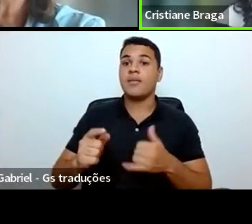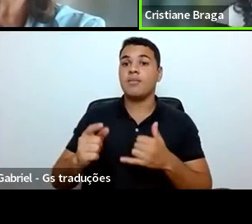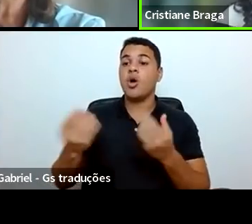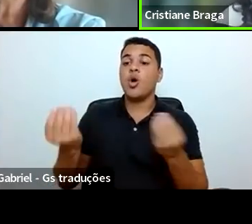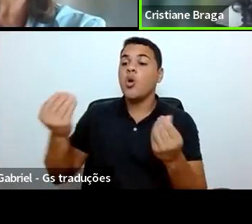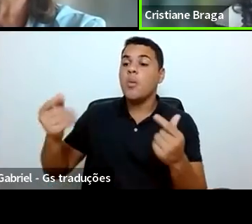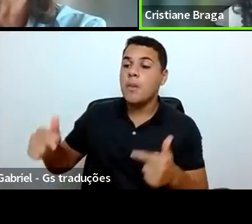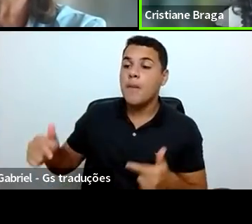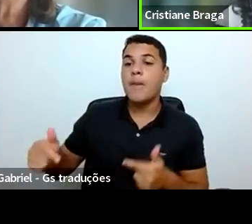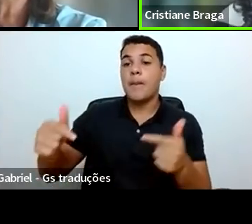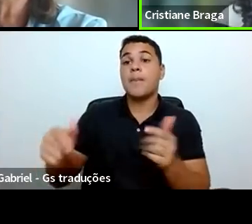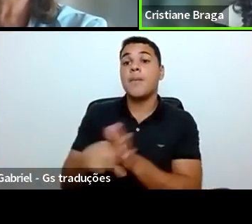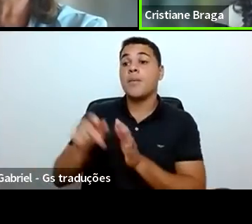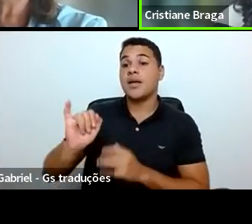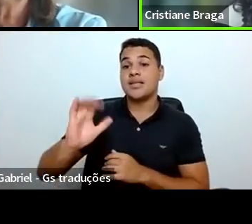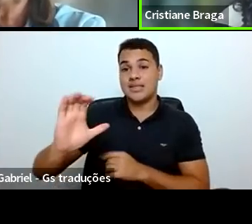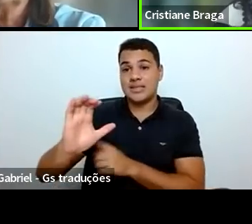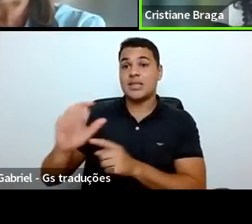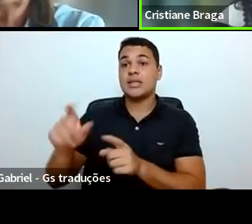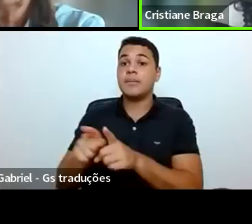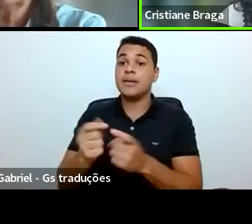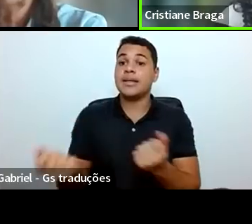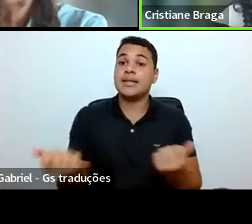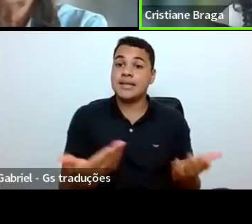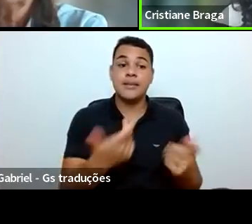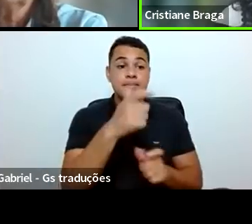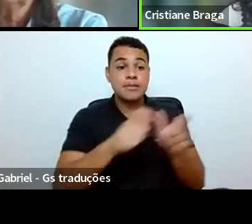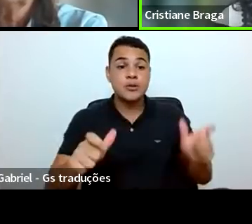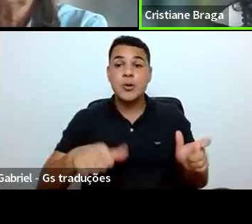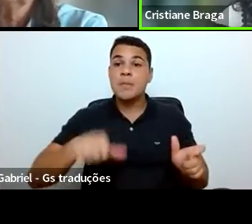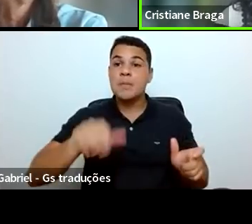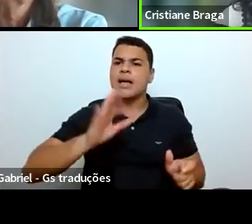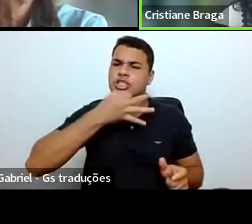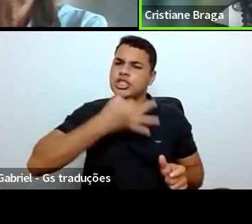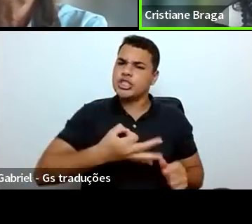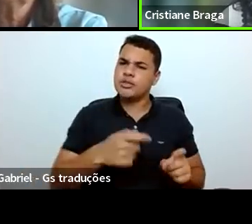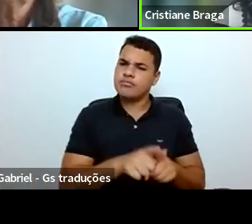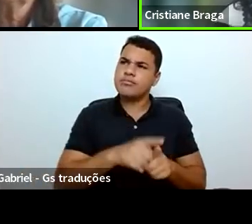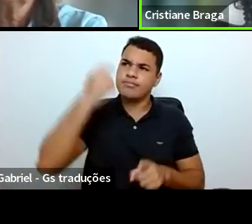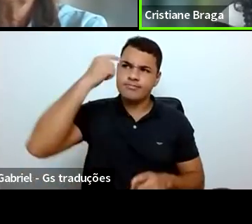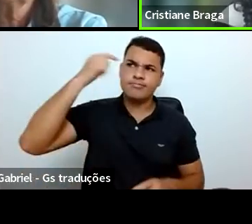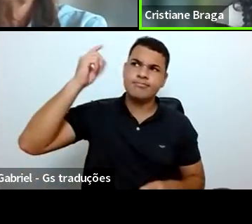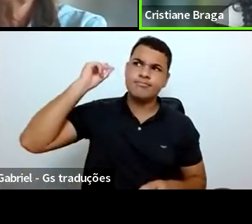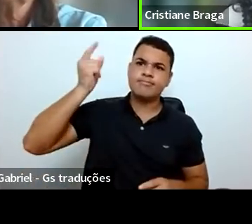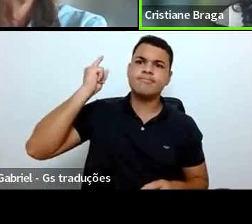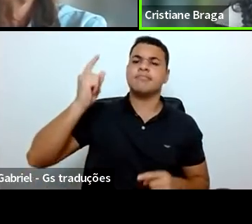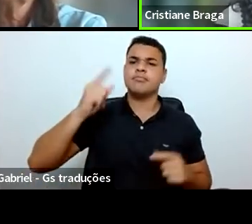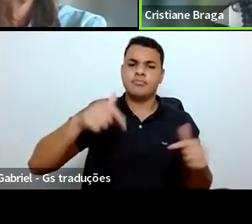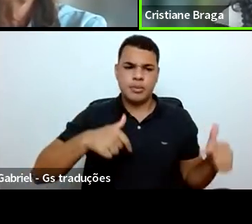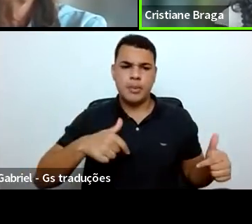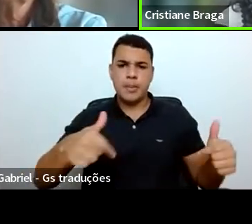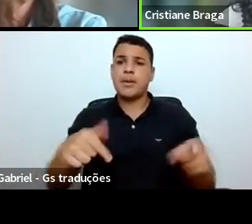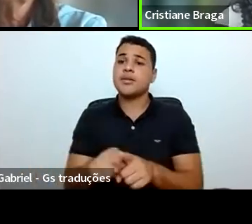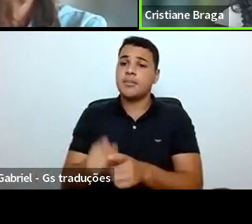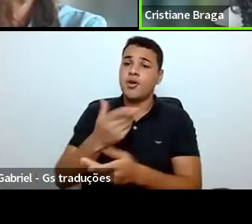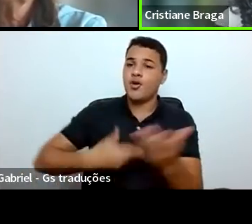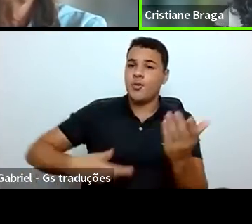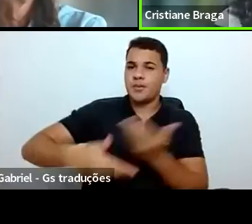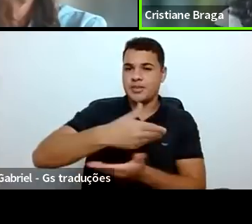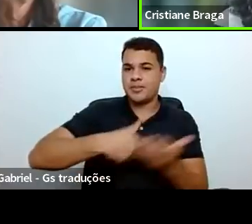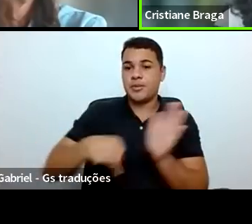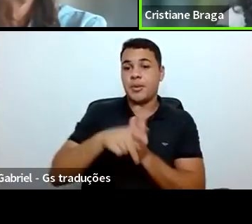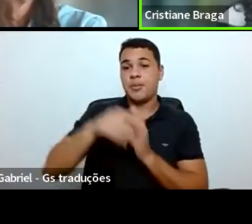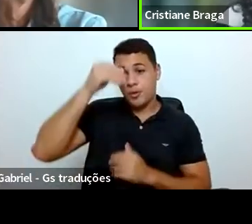científica para a formação de indivíduos mais críticos em relação ao processo de construção e compartilhamento do conhecimento